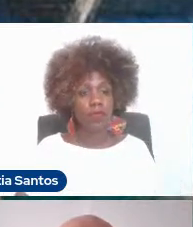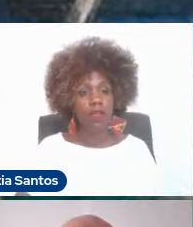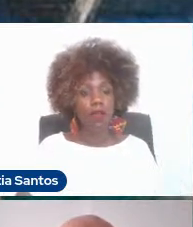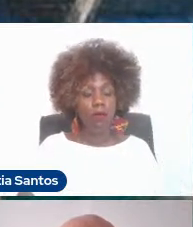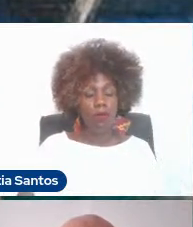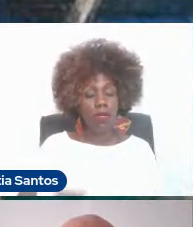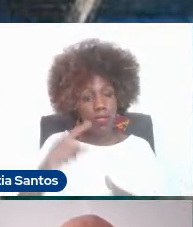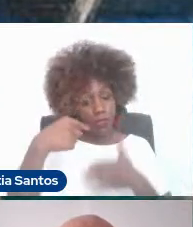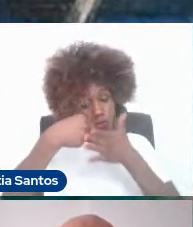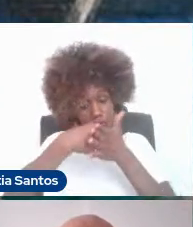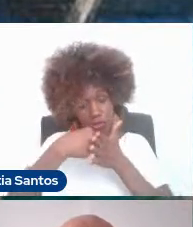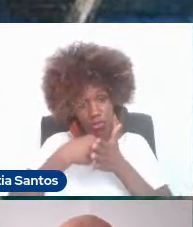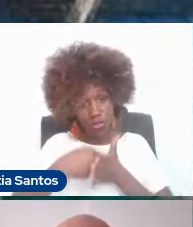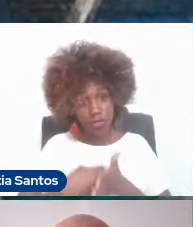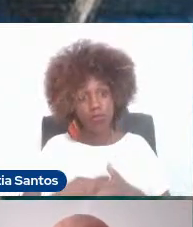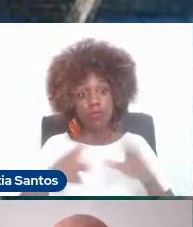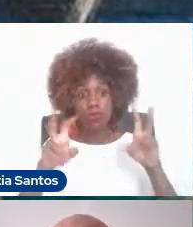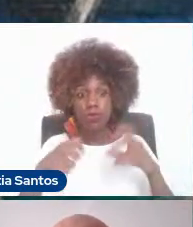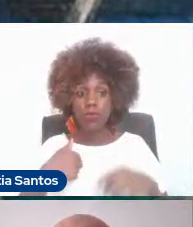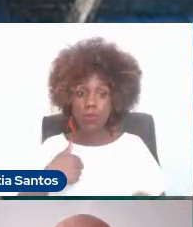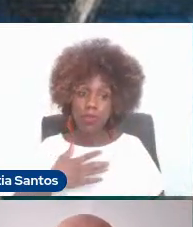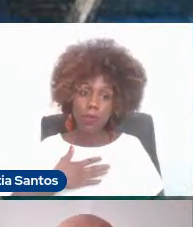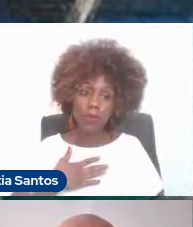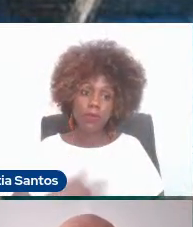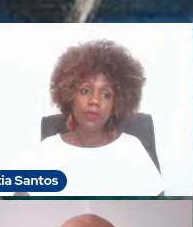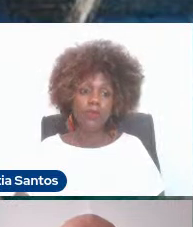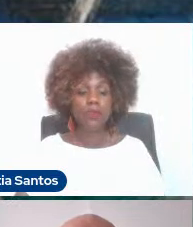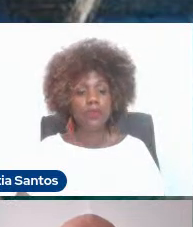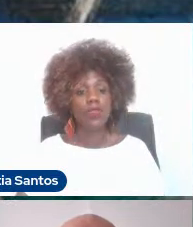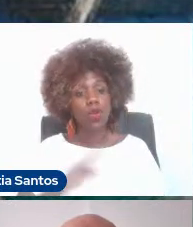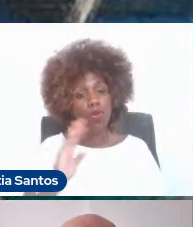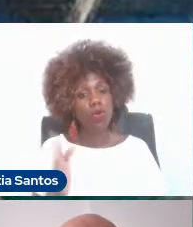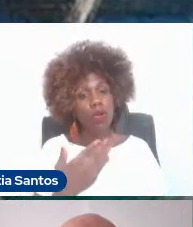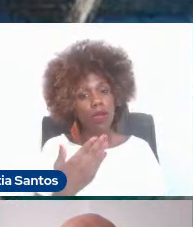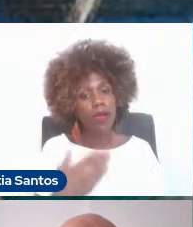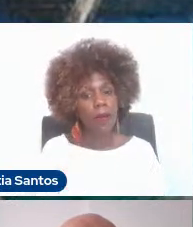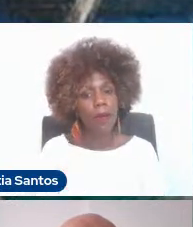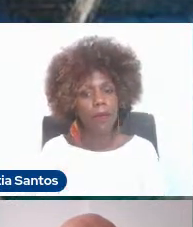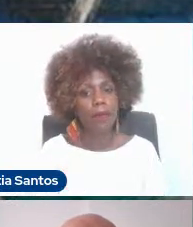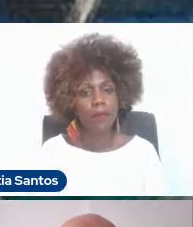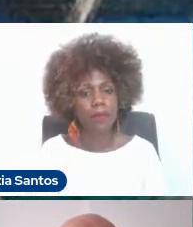-investigação, e eu vou falar um pouco disso mais adiante. Mas, enfim. Então, o próximo slide...